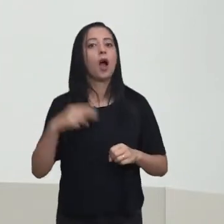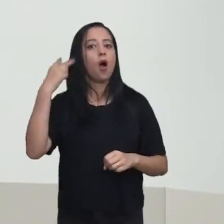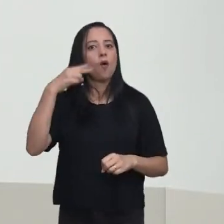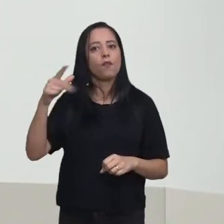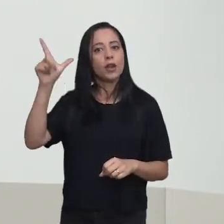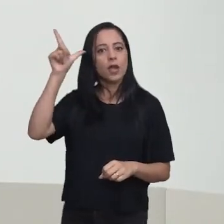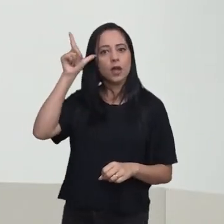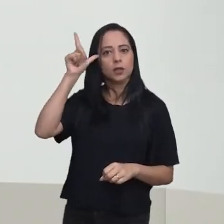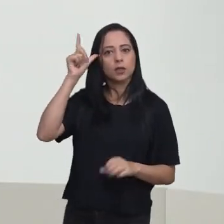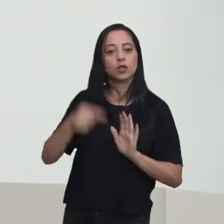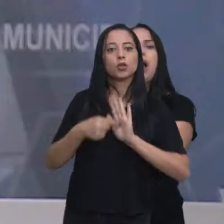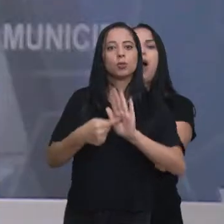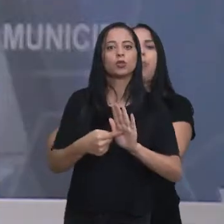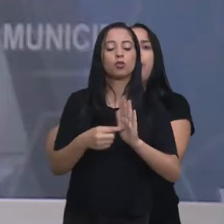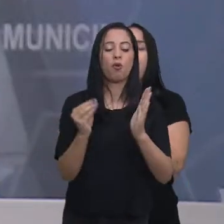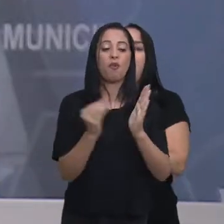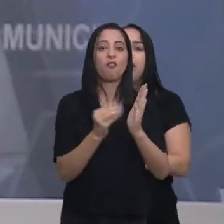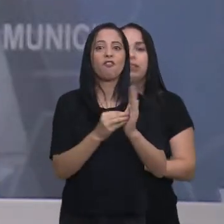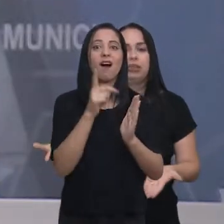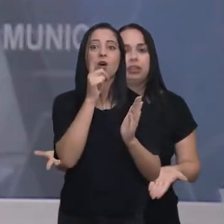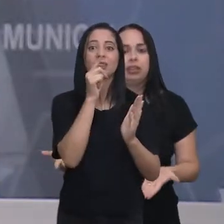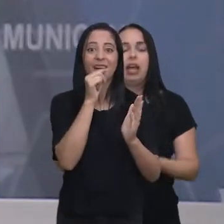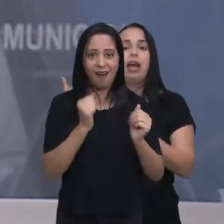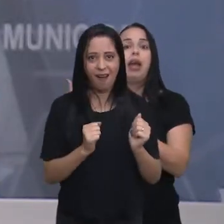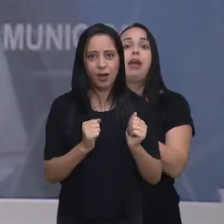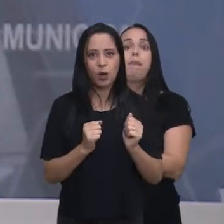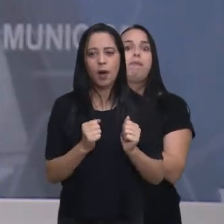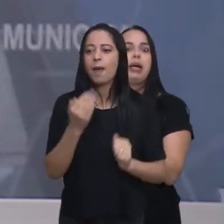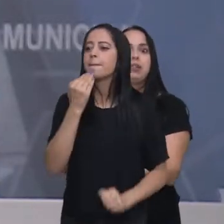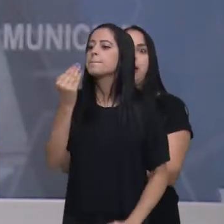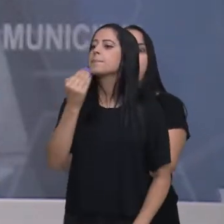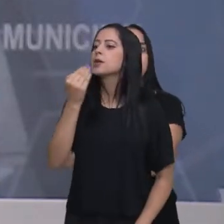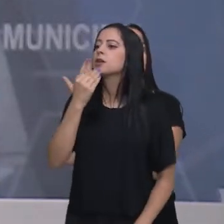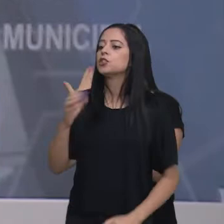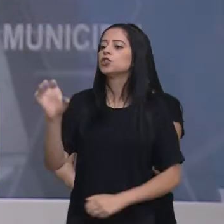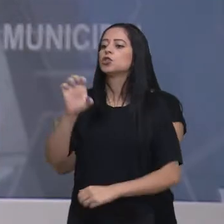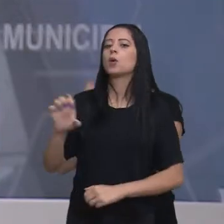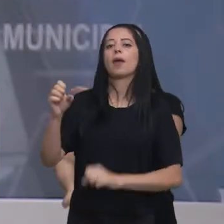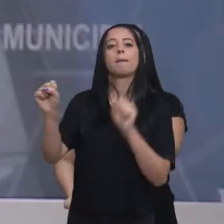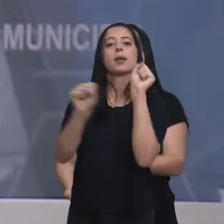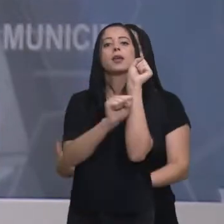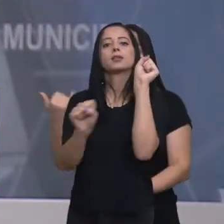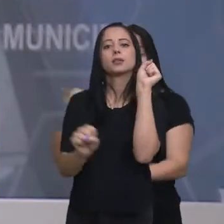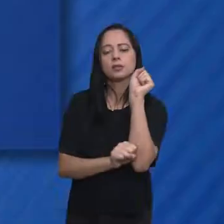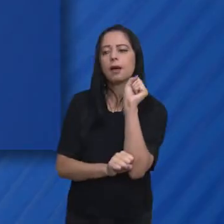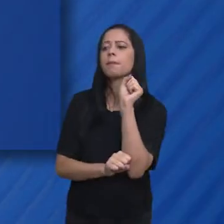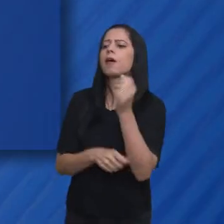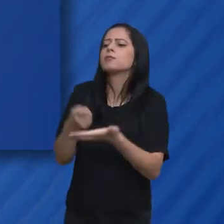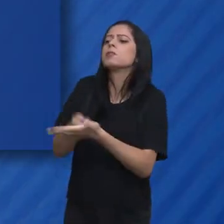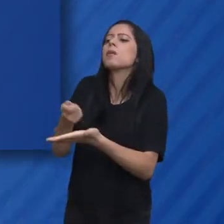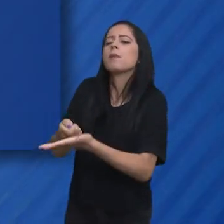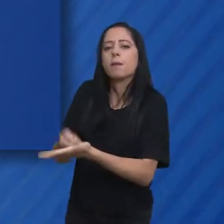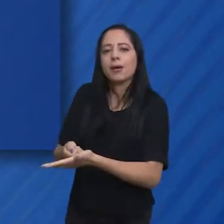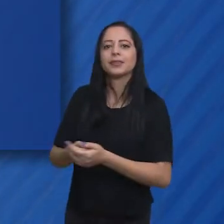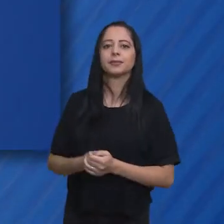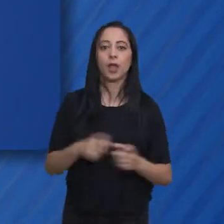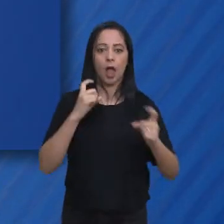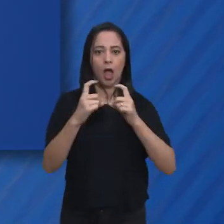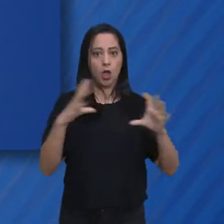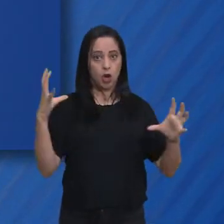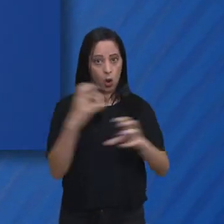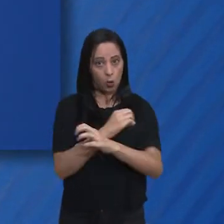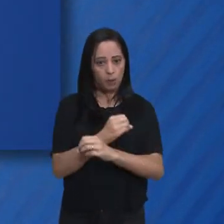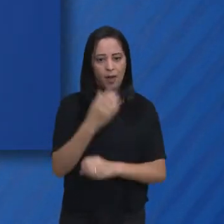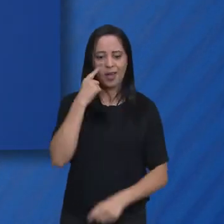de falta d'água na região sul e pediu providências da concessionária responsável pelo serviço. A sessão na íntegra você